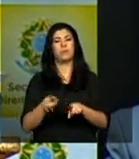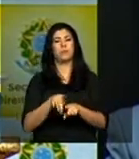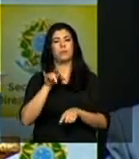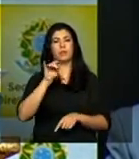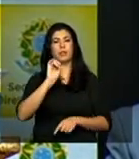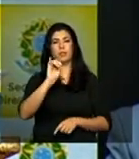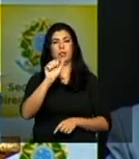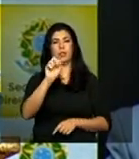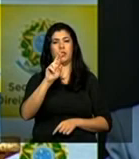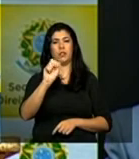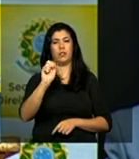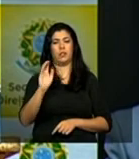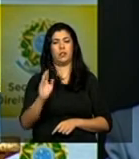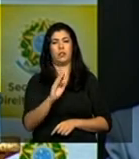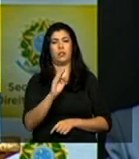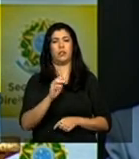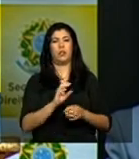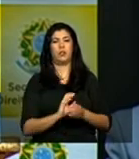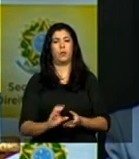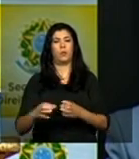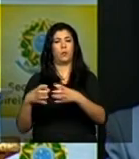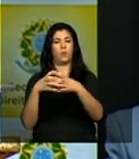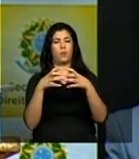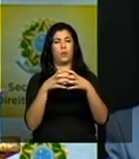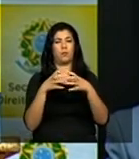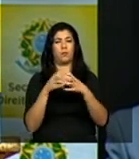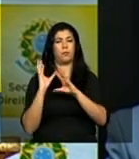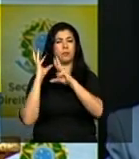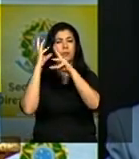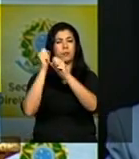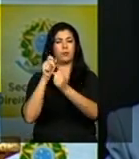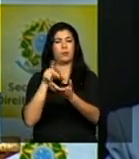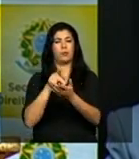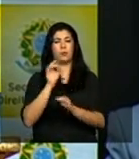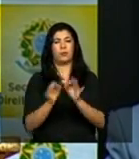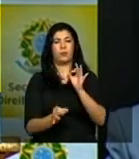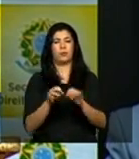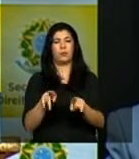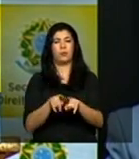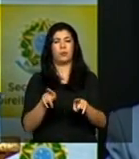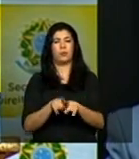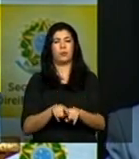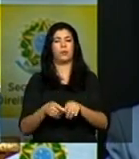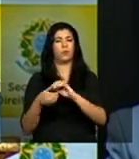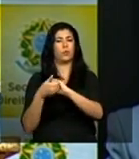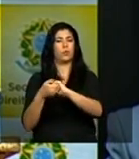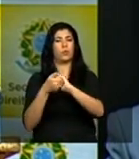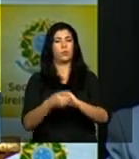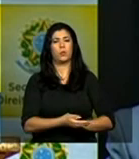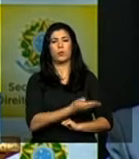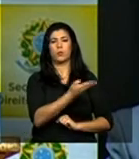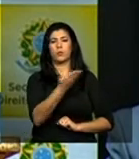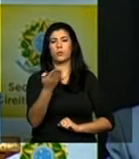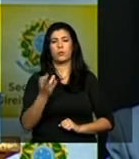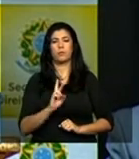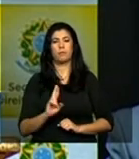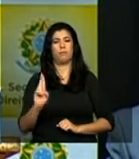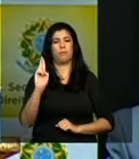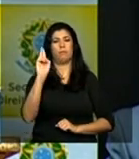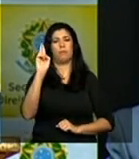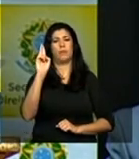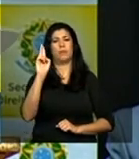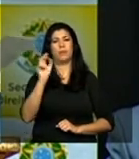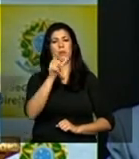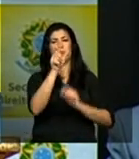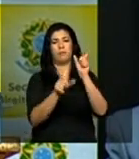coordenadora do Comitê Verdade Memória e Justiça e saudando todos os representantes aqui da sociedade